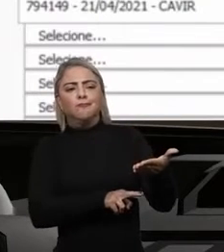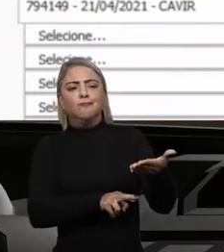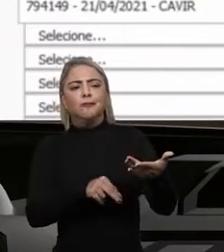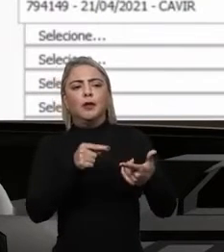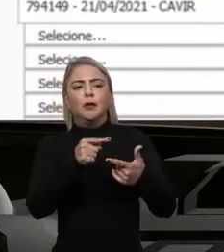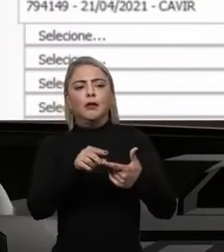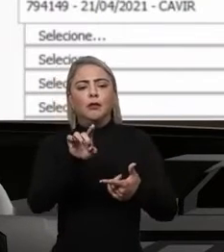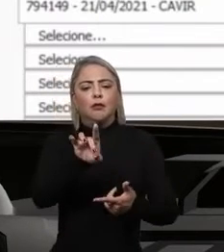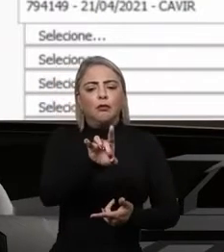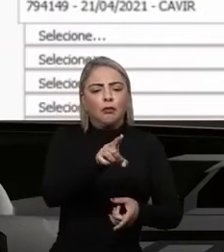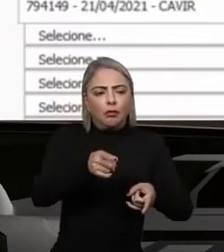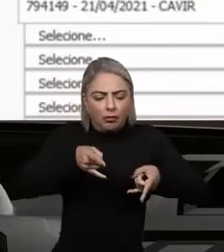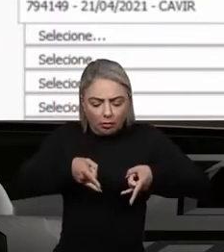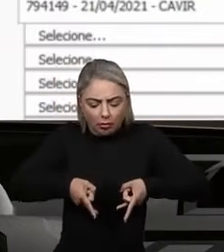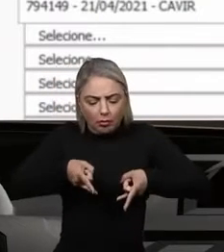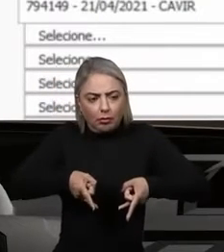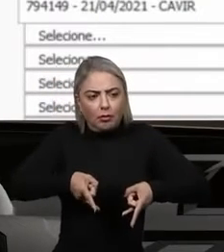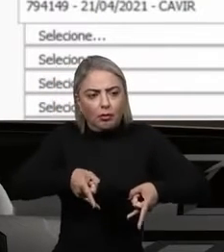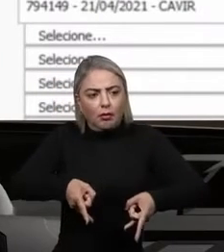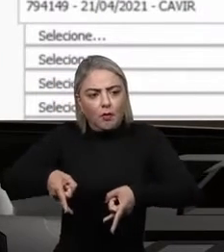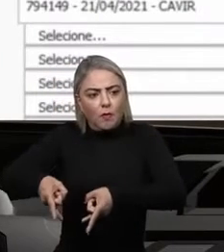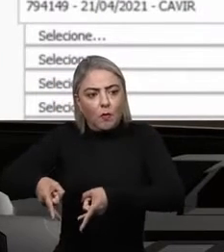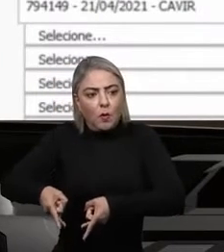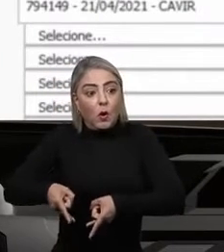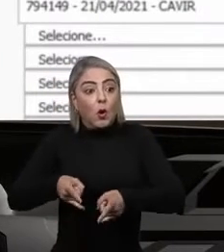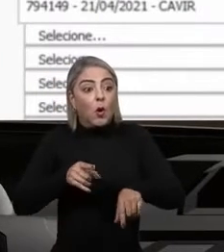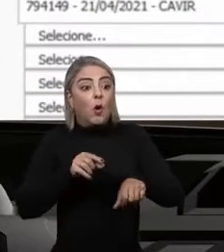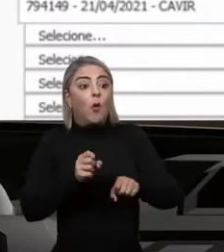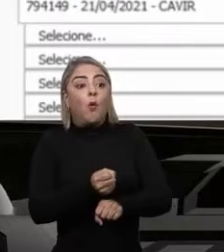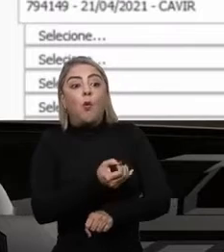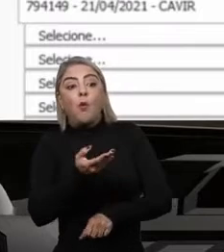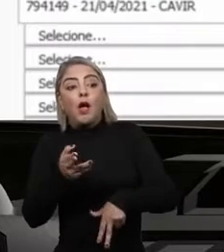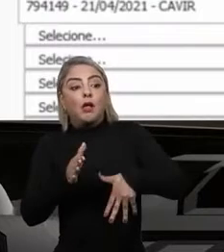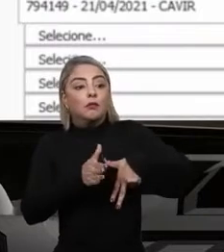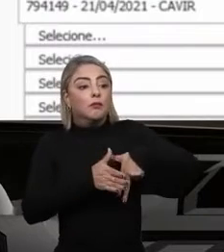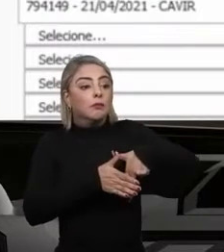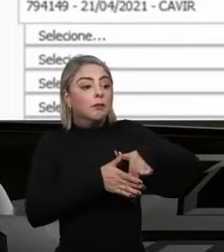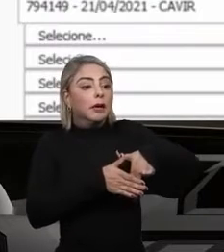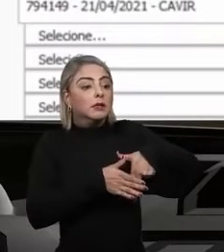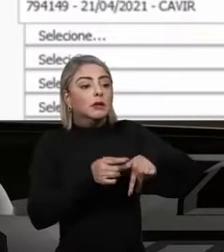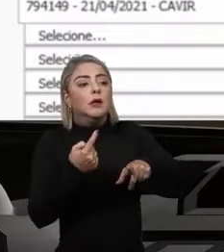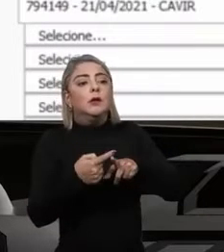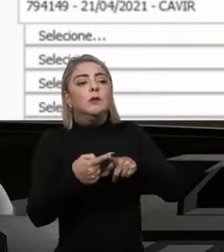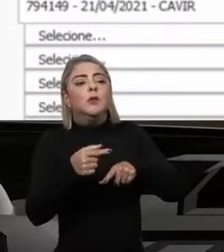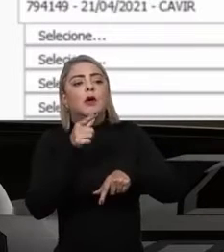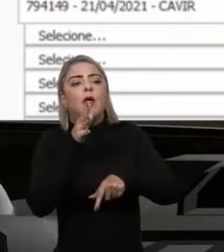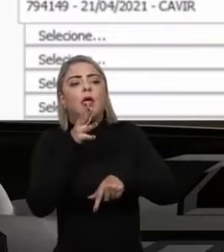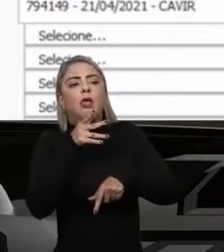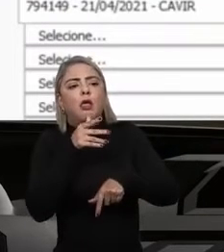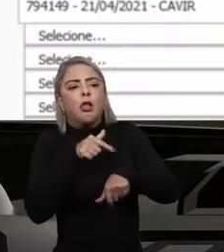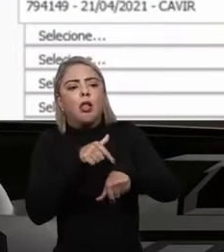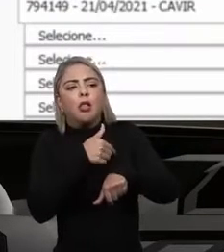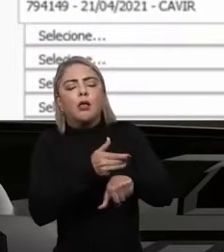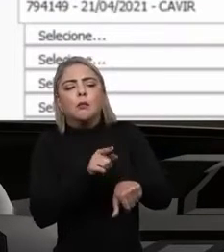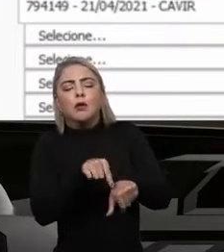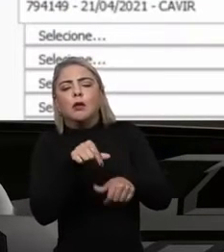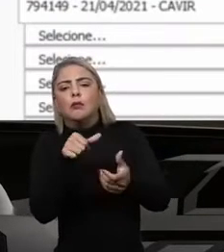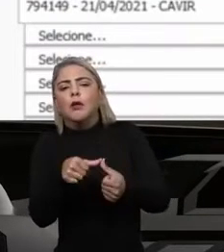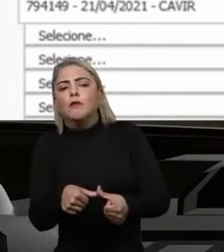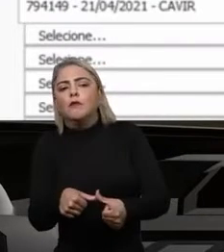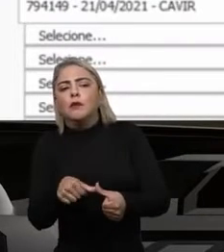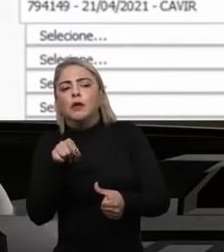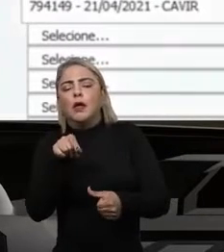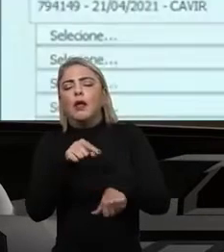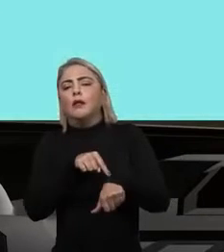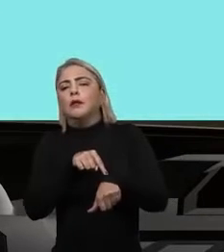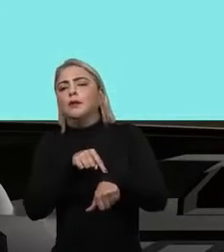enfermaria de quais são os pacientes que estão além do tempo e quais são as causas que estão levando esse paciente a ficar além